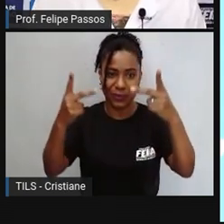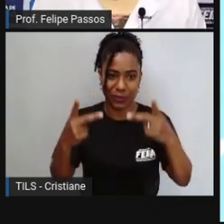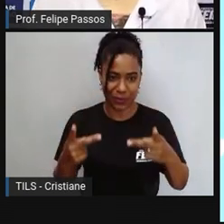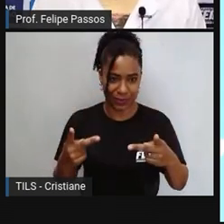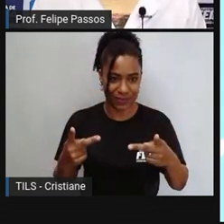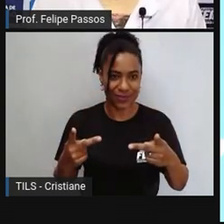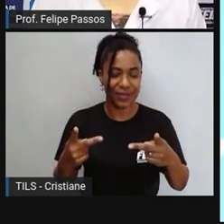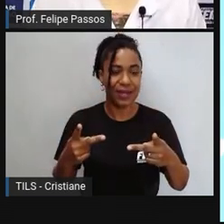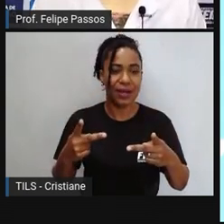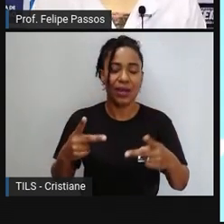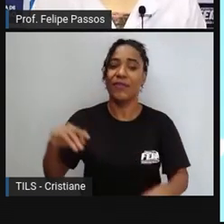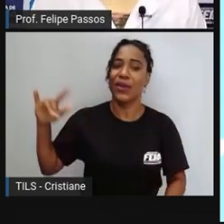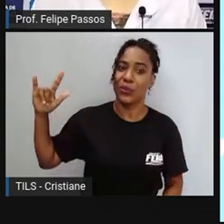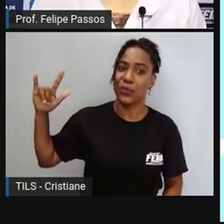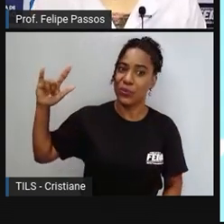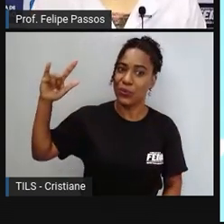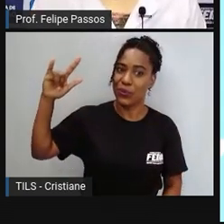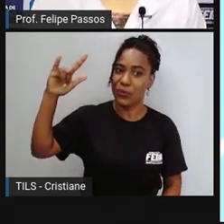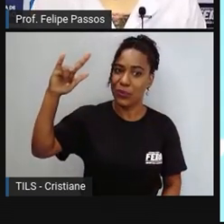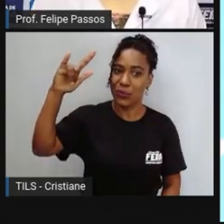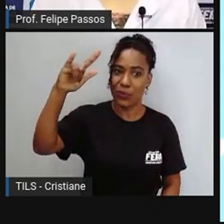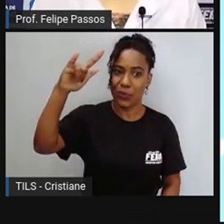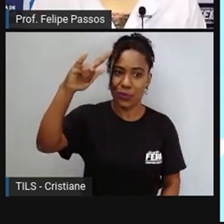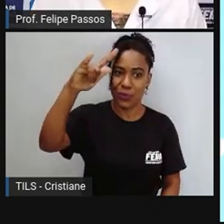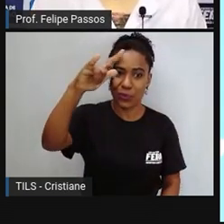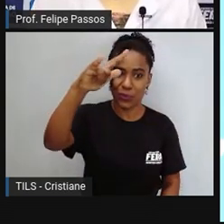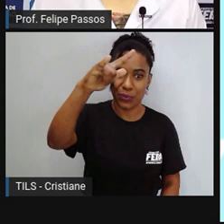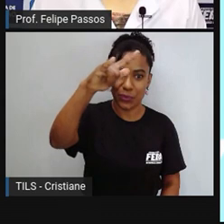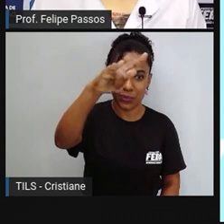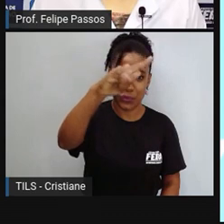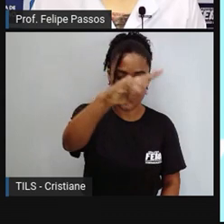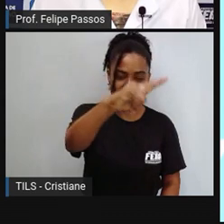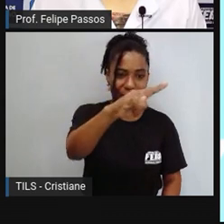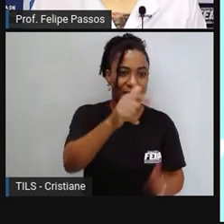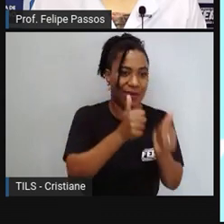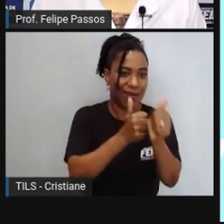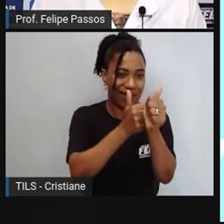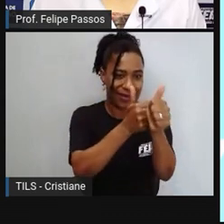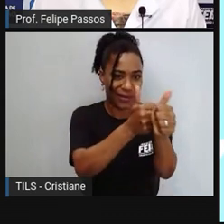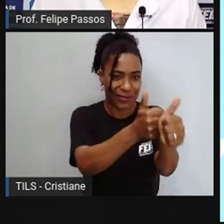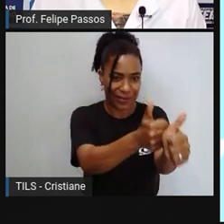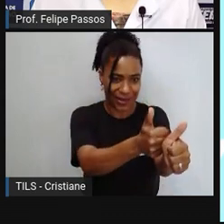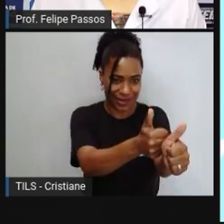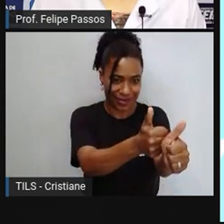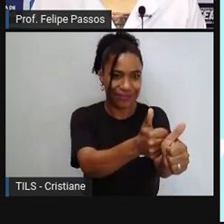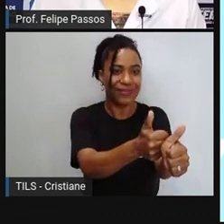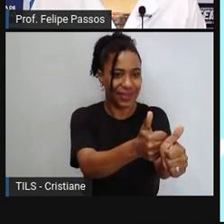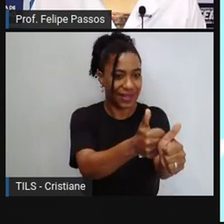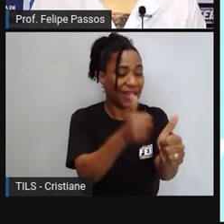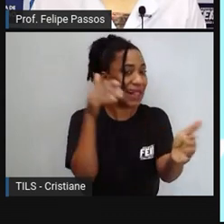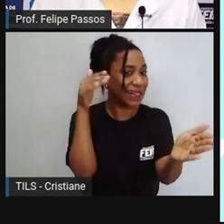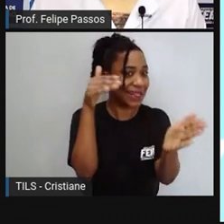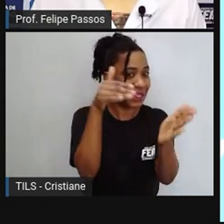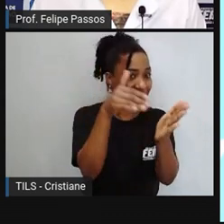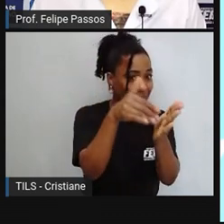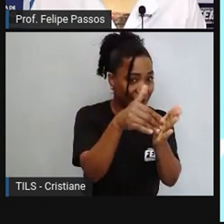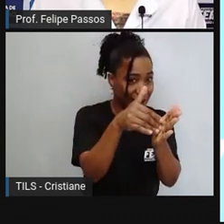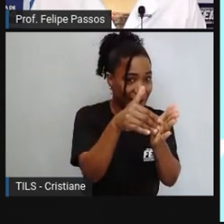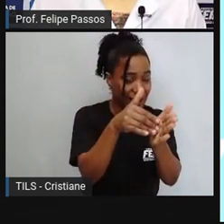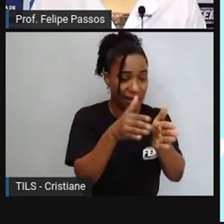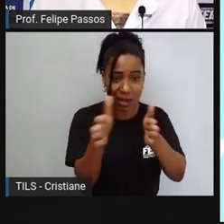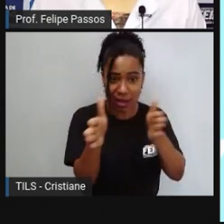sua força aérea até os limites do nosso espaço aéreo. Nesse